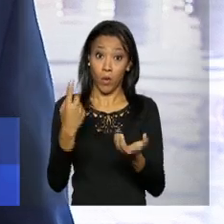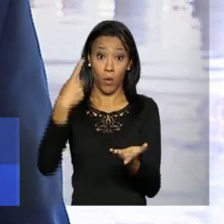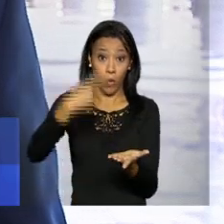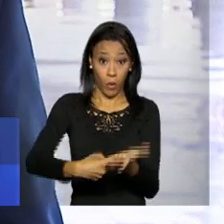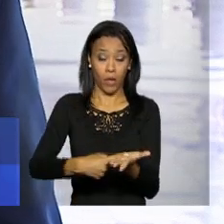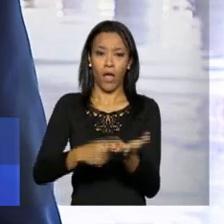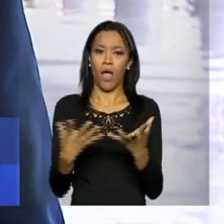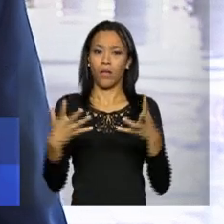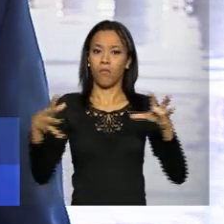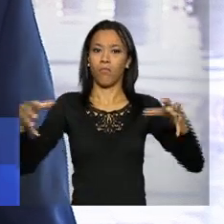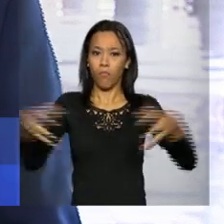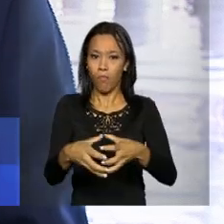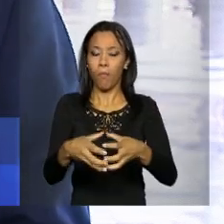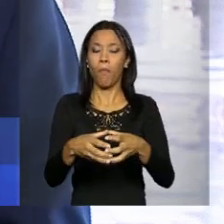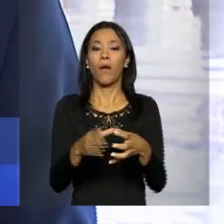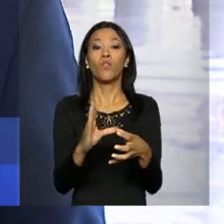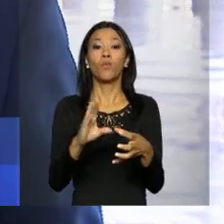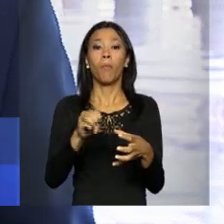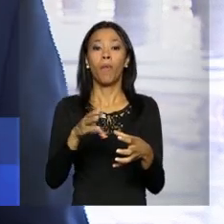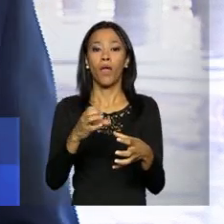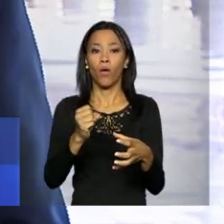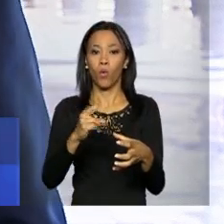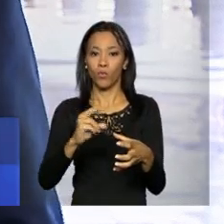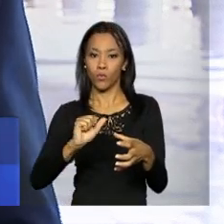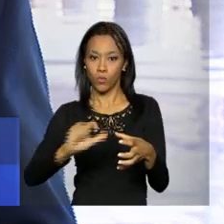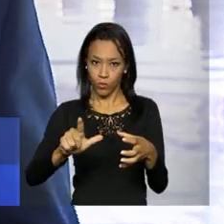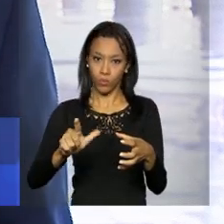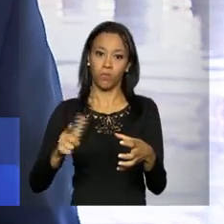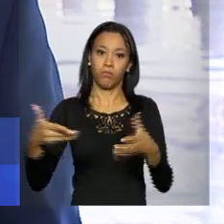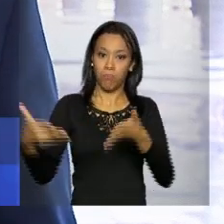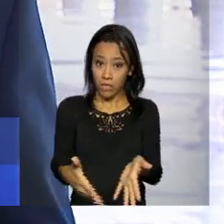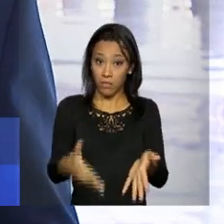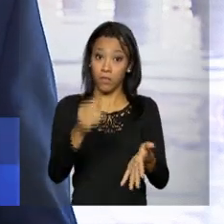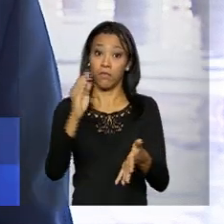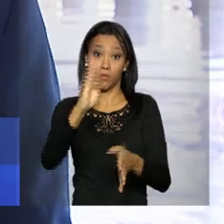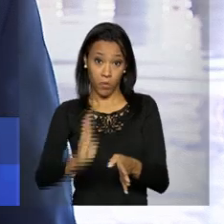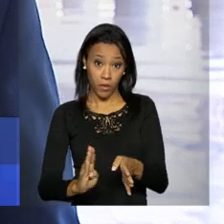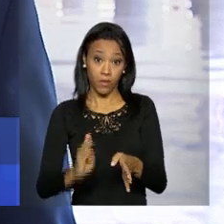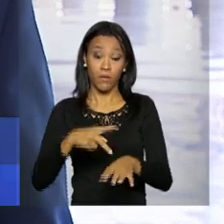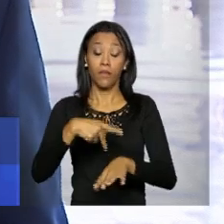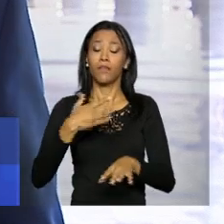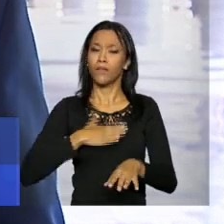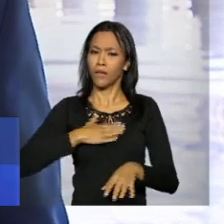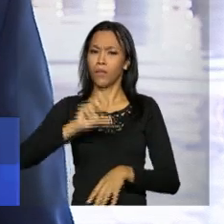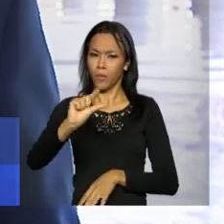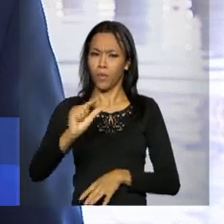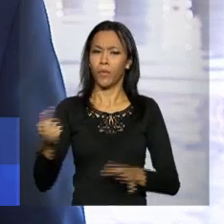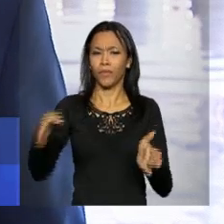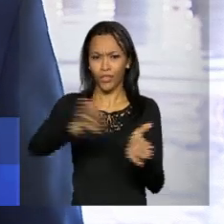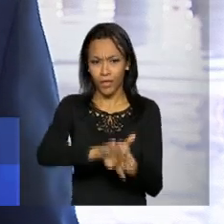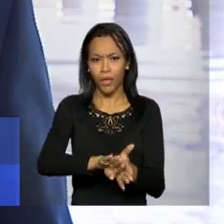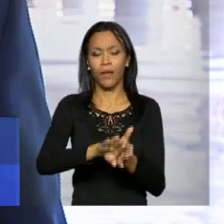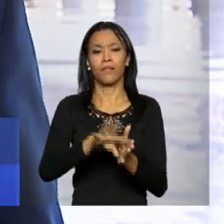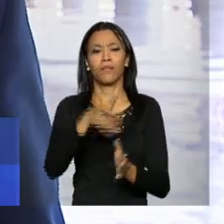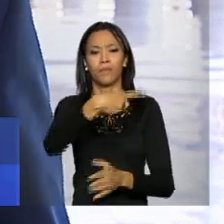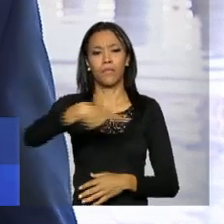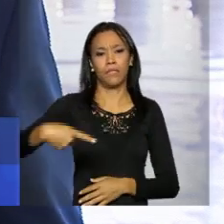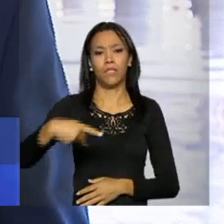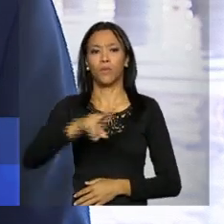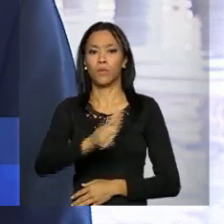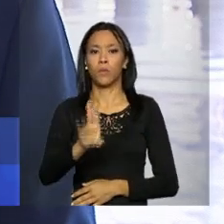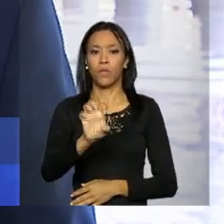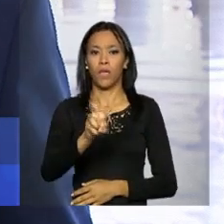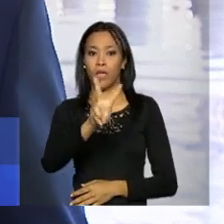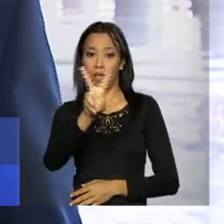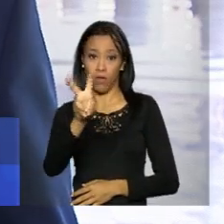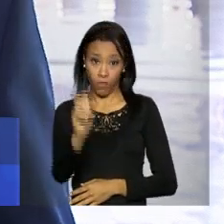ao bloco do Mercosul. Daqui a pouco, aqui no Palácio do Planalto, então, acontece a cerimônia oficial de chegada do presidente Evo